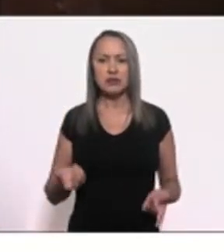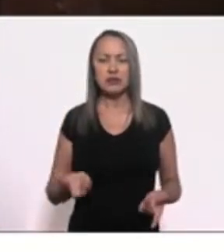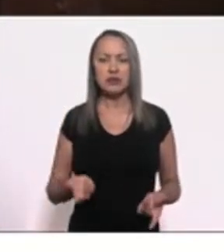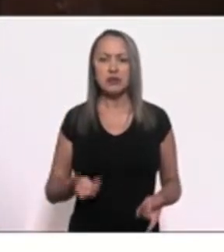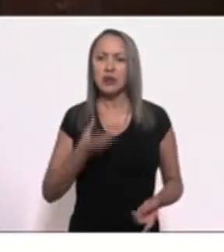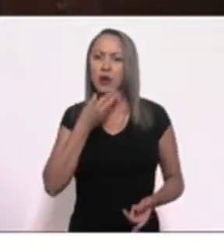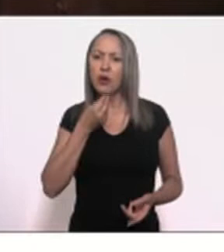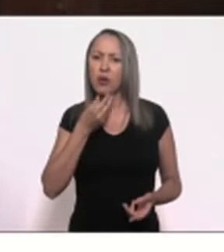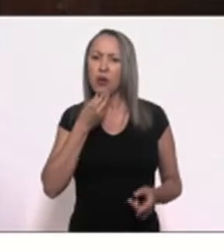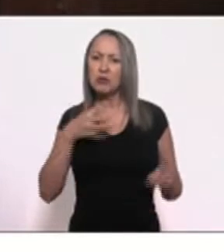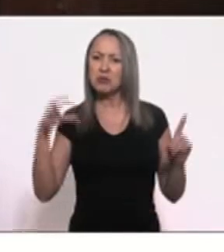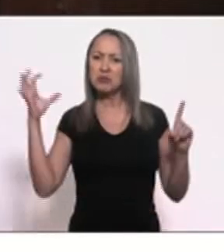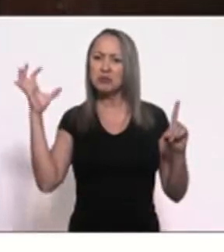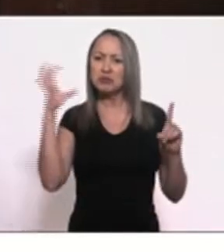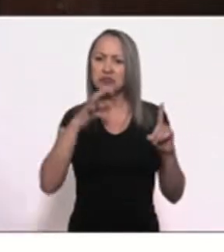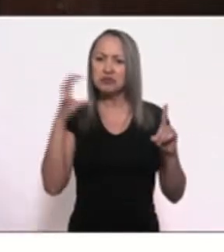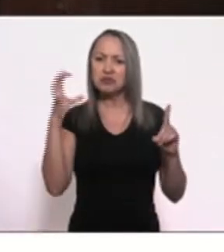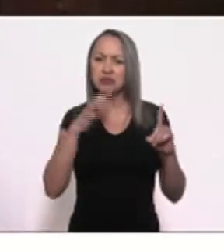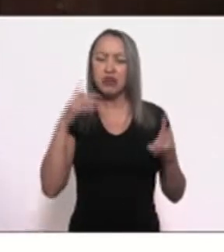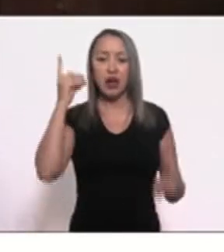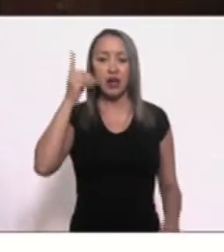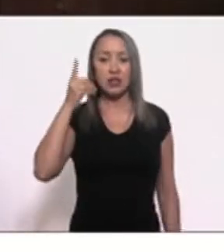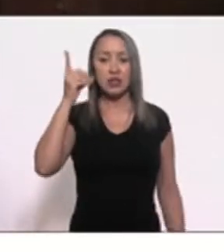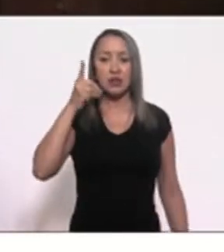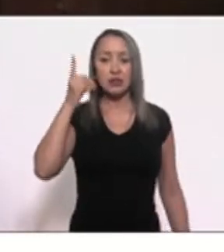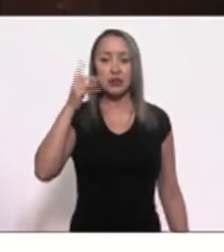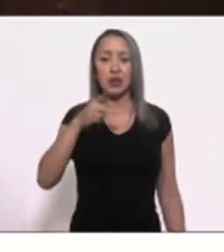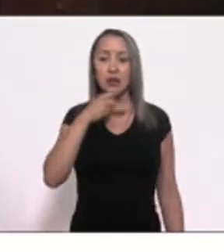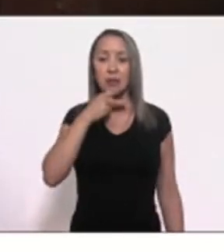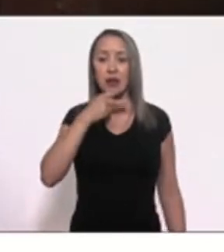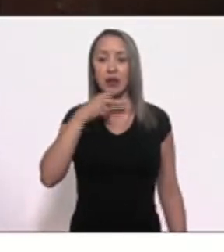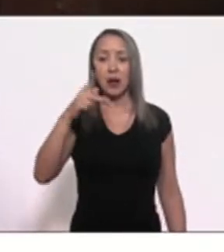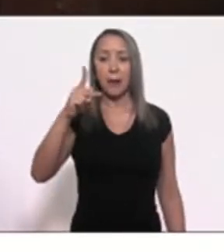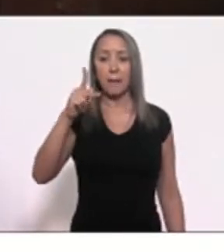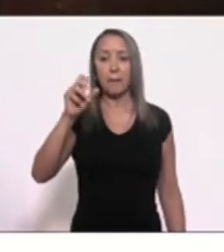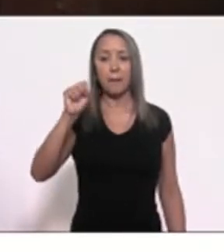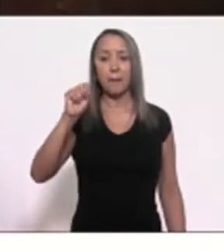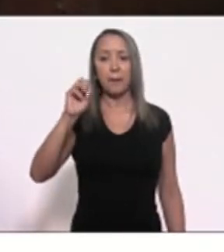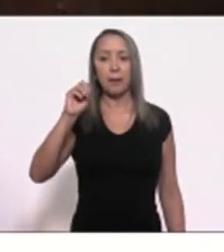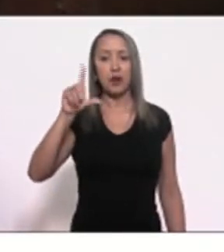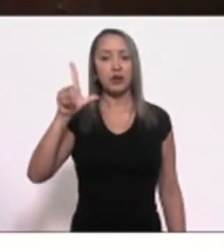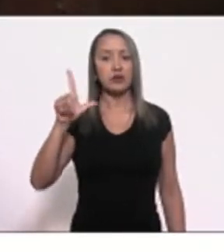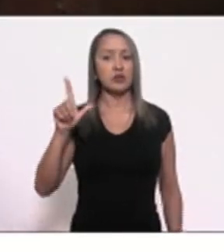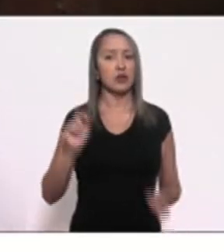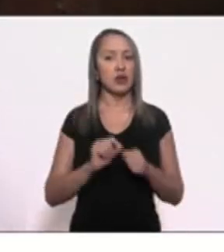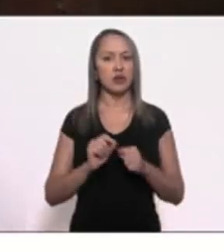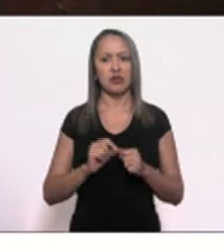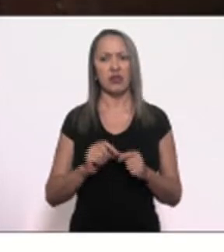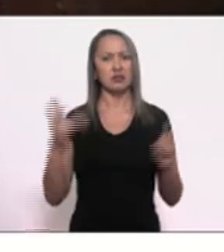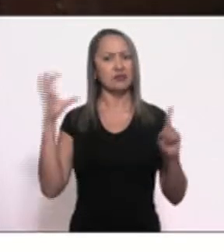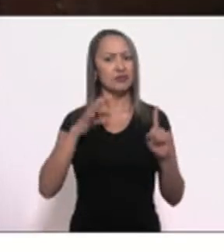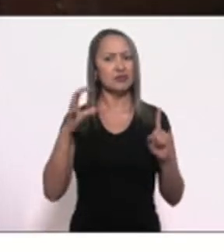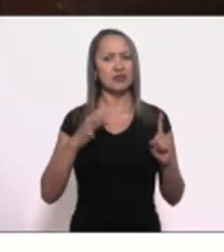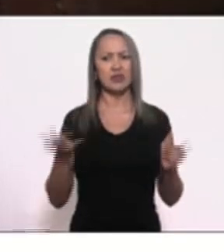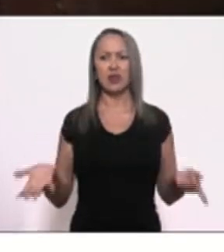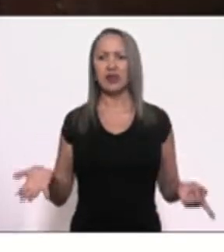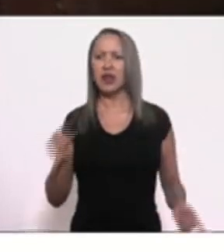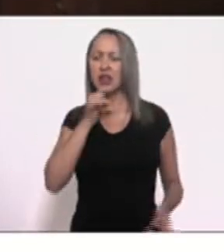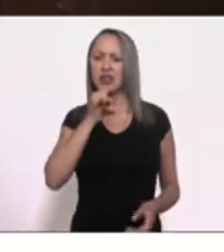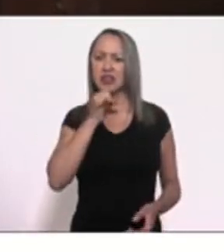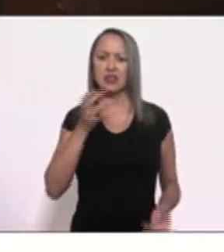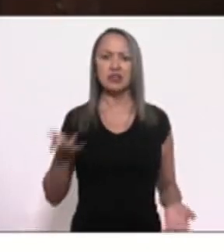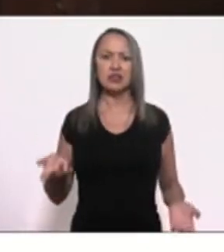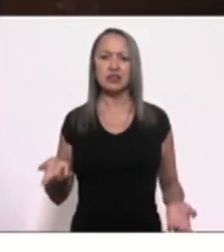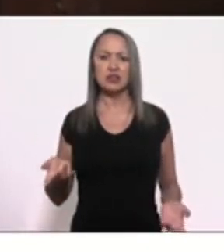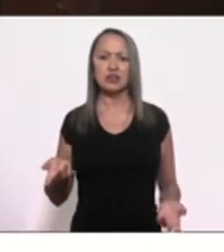o que o deputado aqui do pessoal fez. É muito triste, Deus queira que quando eu chegue a